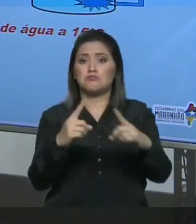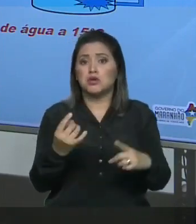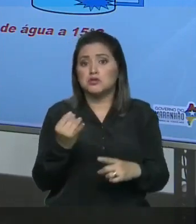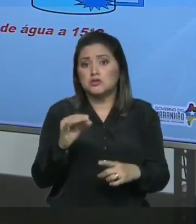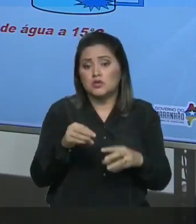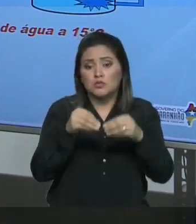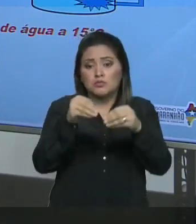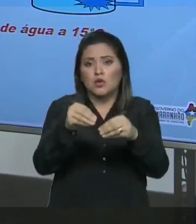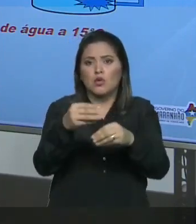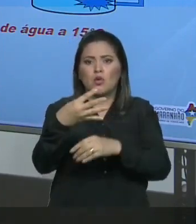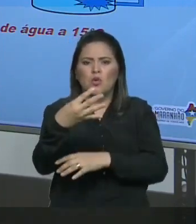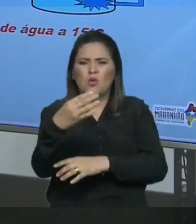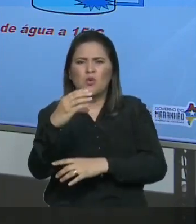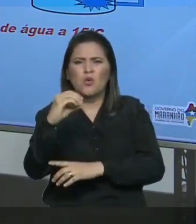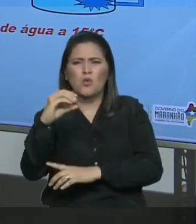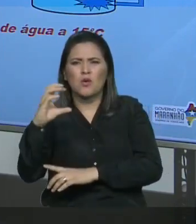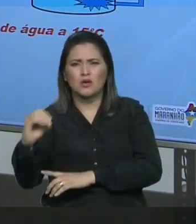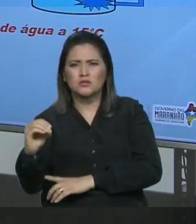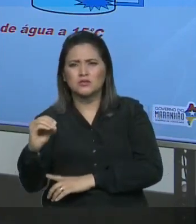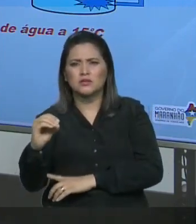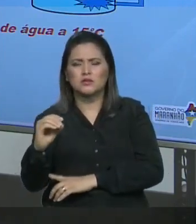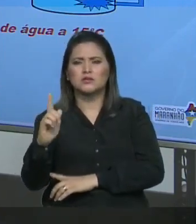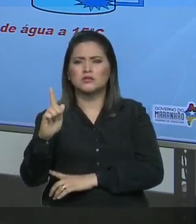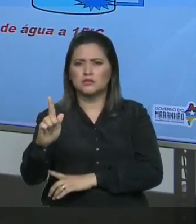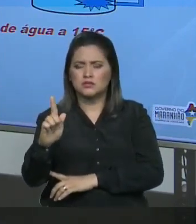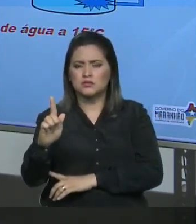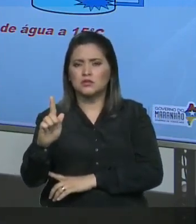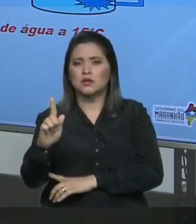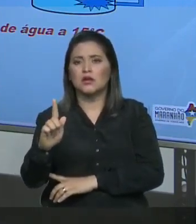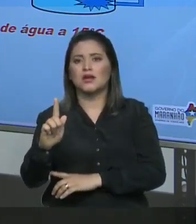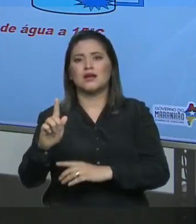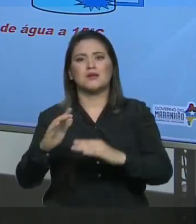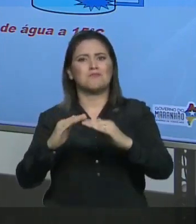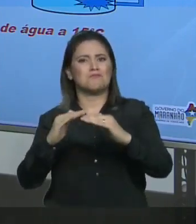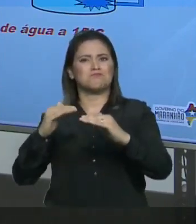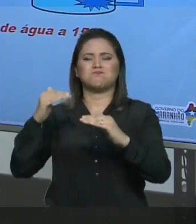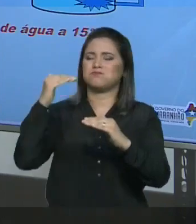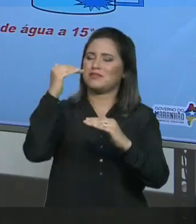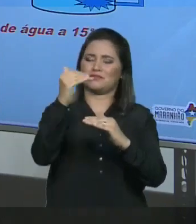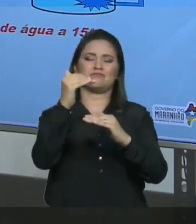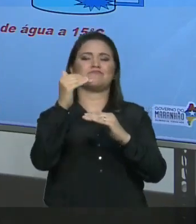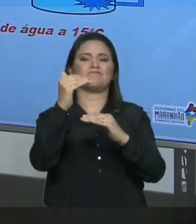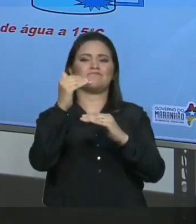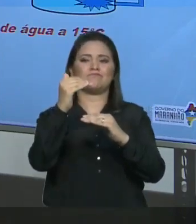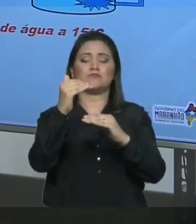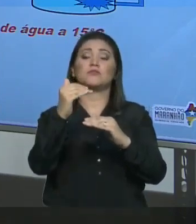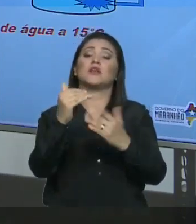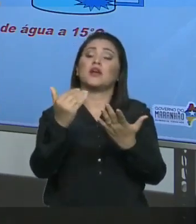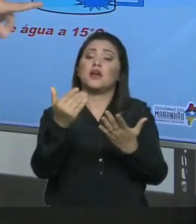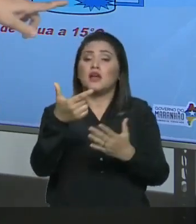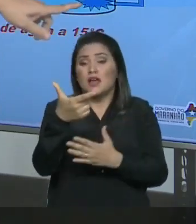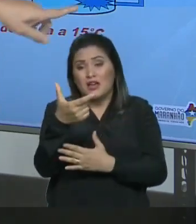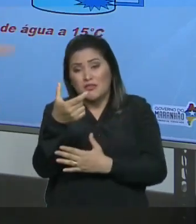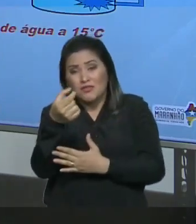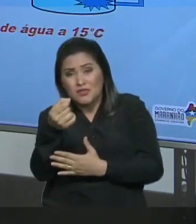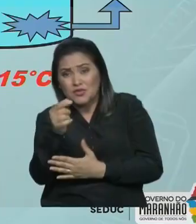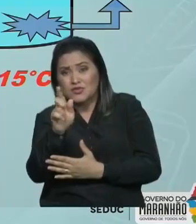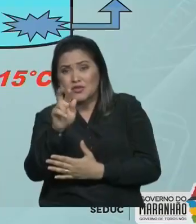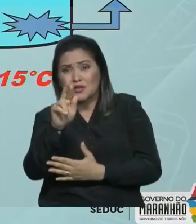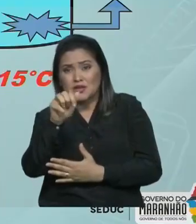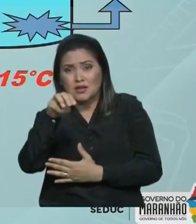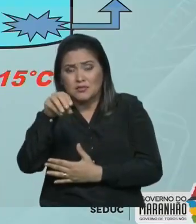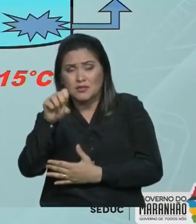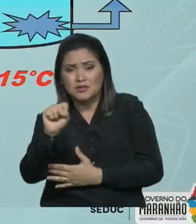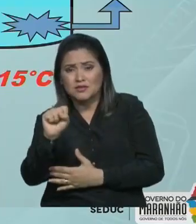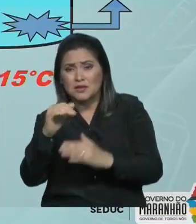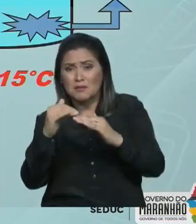gente O que é vai acontecer Como você colocou 400 gramas De sal de cozinha Os 20 gramas Que estão a mais Eles formarão